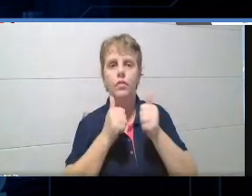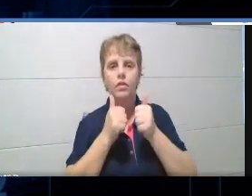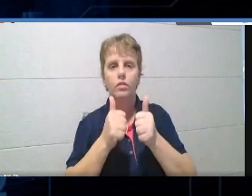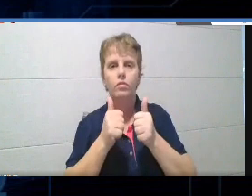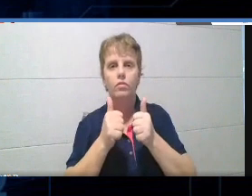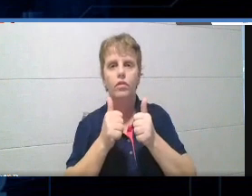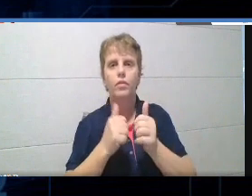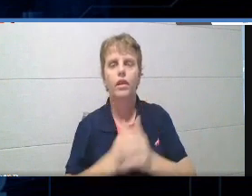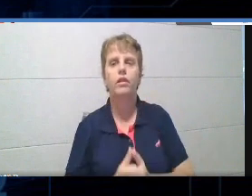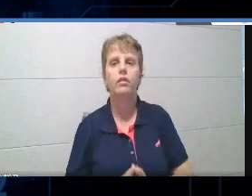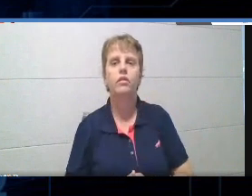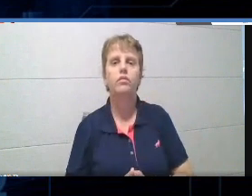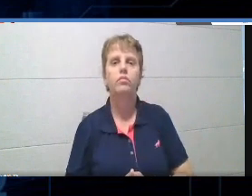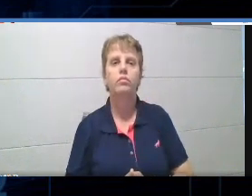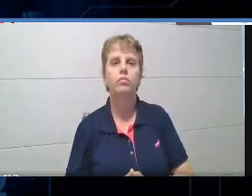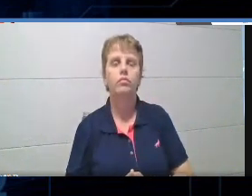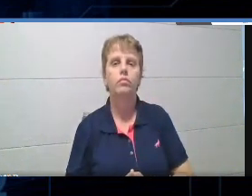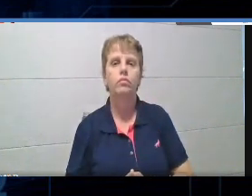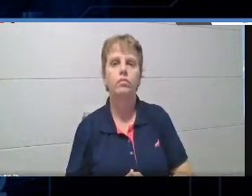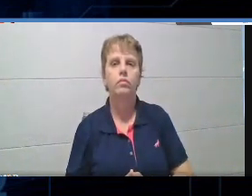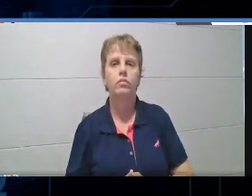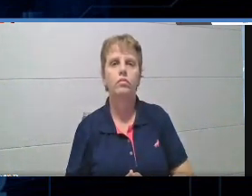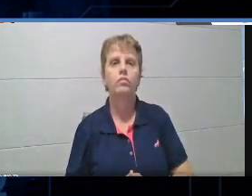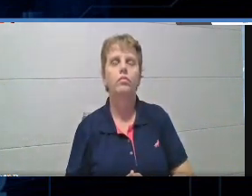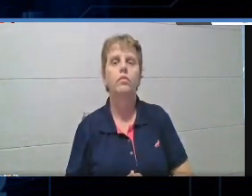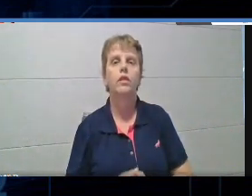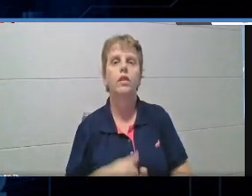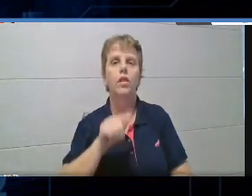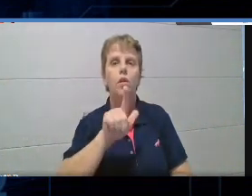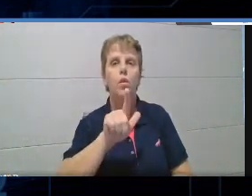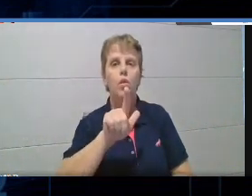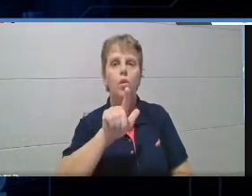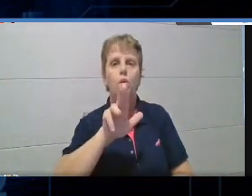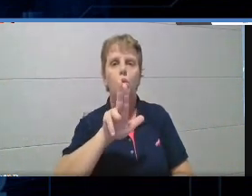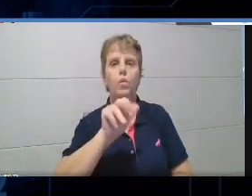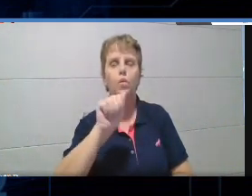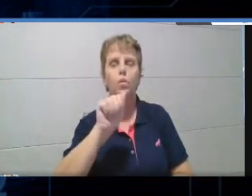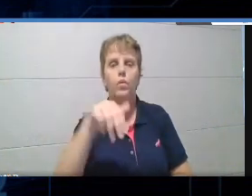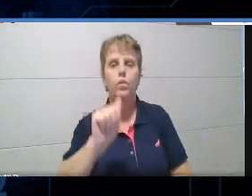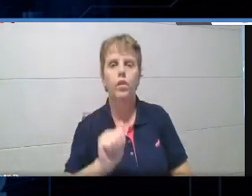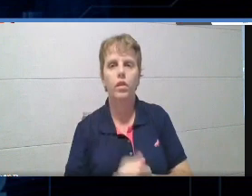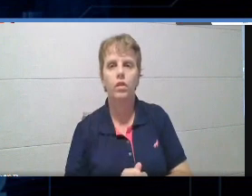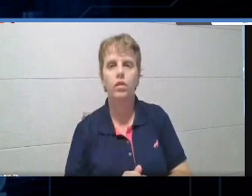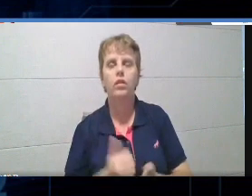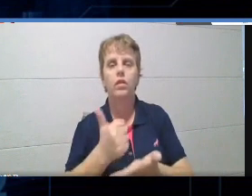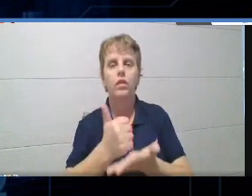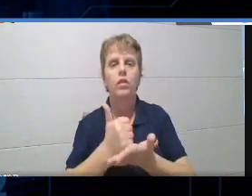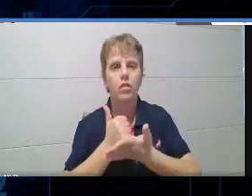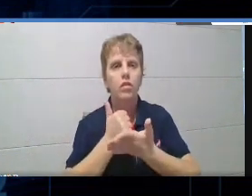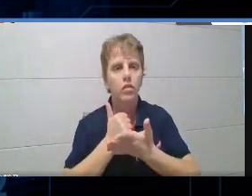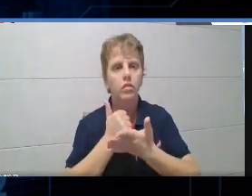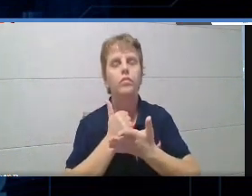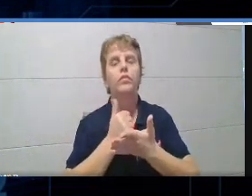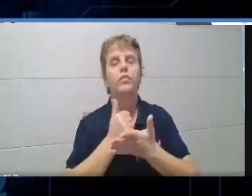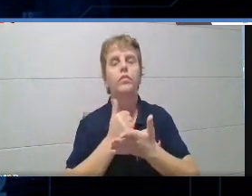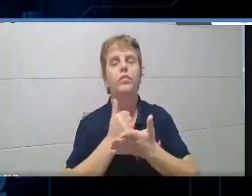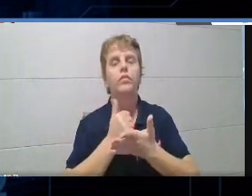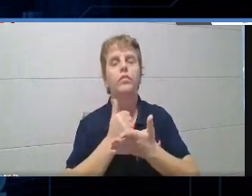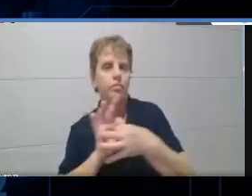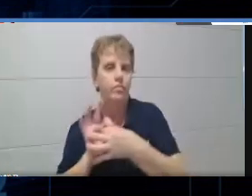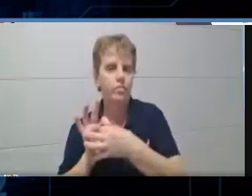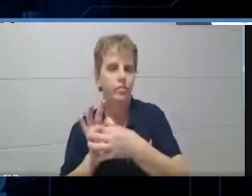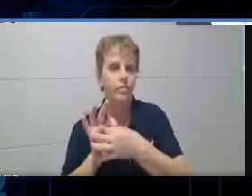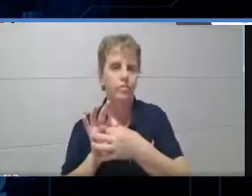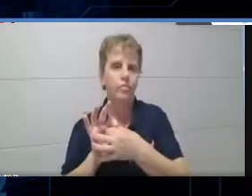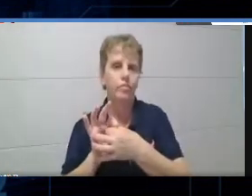gente? A Luana, Luana tá acompanhando, Luana? Que a Luana é a nossa, é a nossa ajudante, ela que tá fazendo a ponte entre o YouTube e